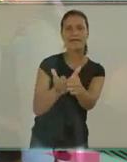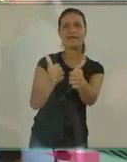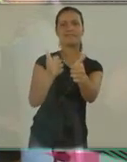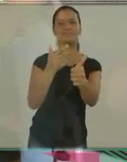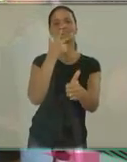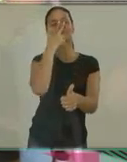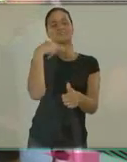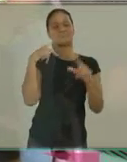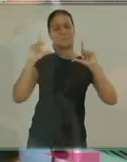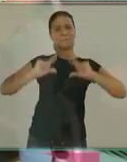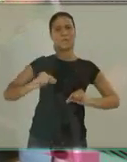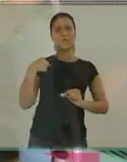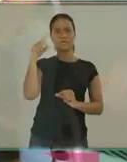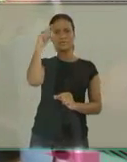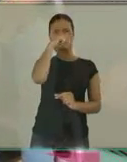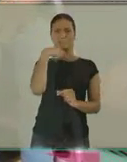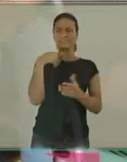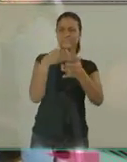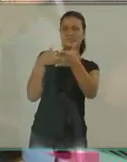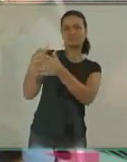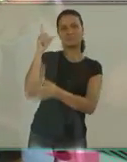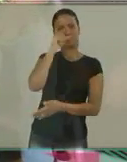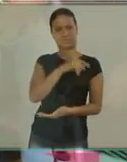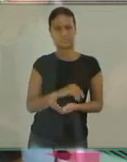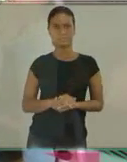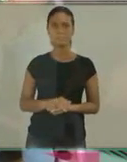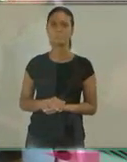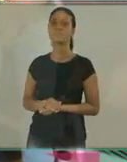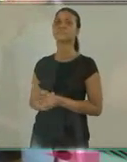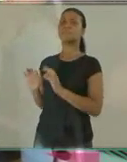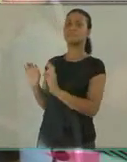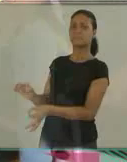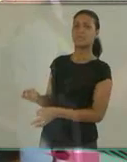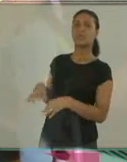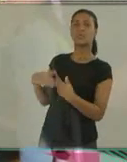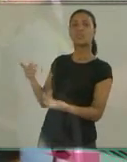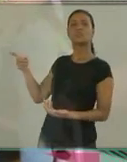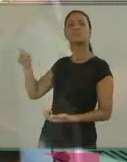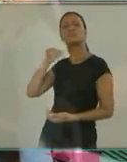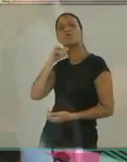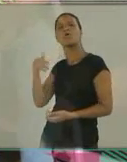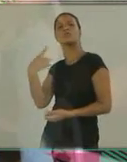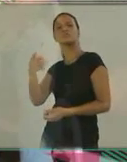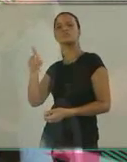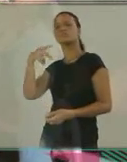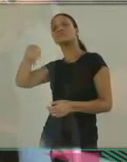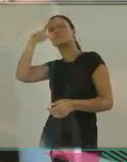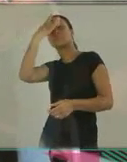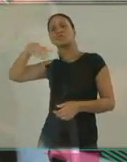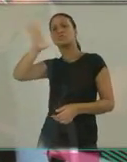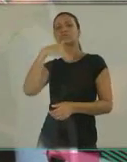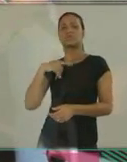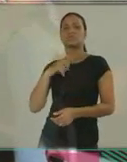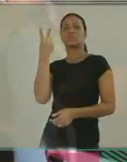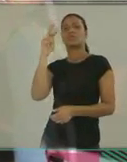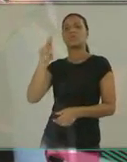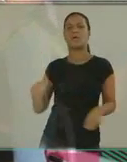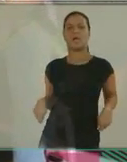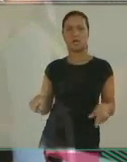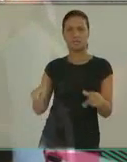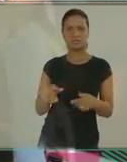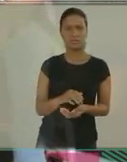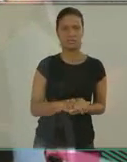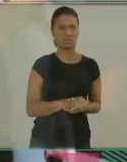passou, eu passei atrás, mas com menos dificuldade. Como é a reação das pessoas quando vocês contam que são